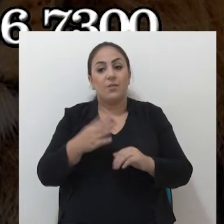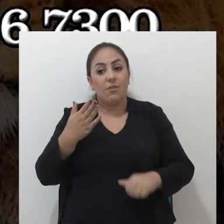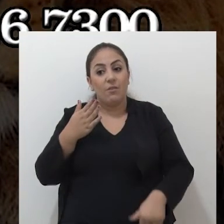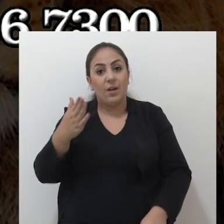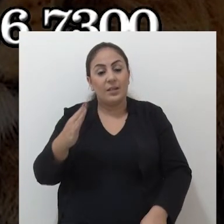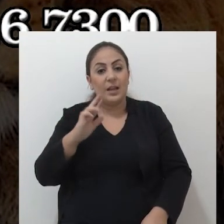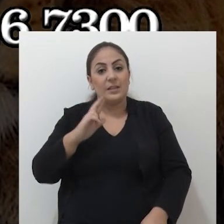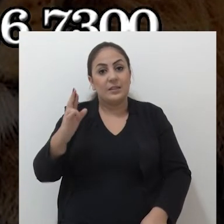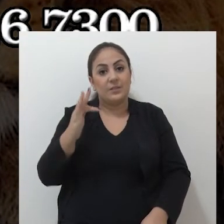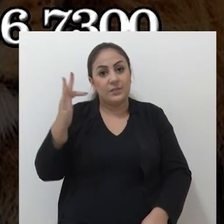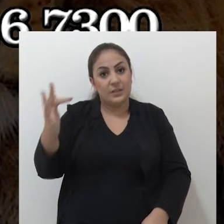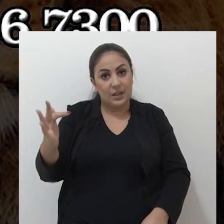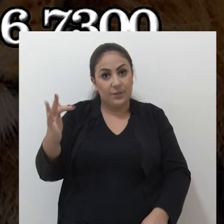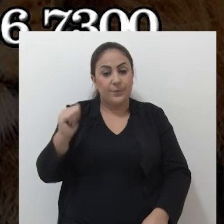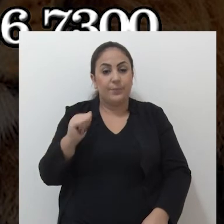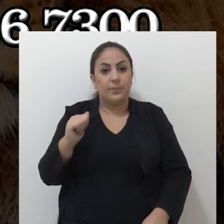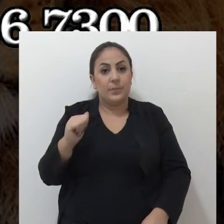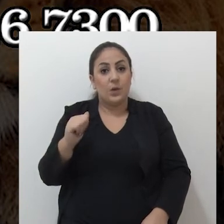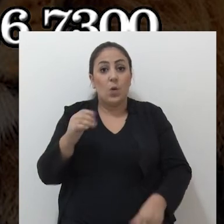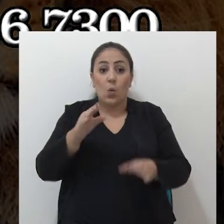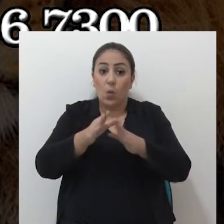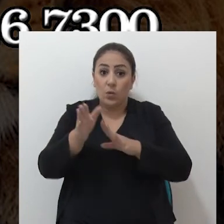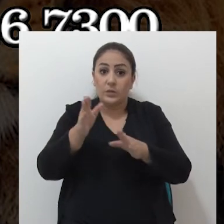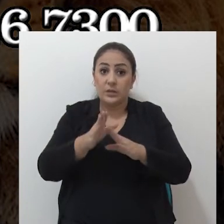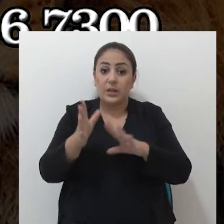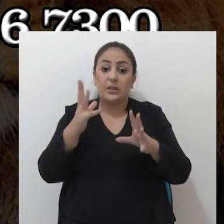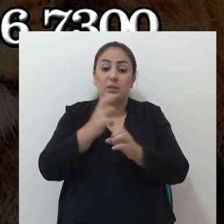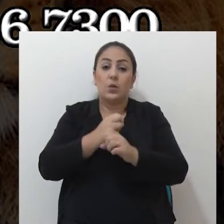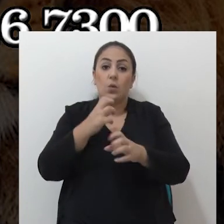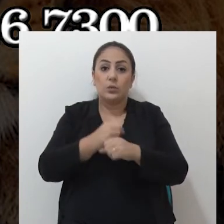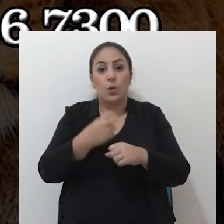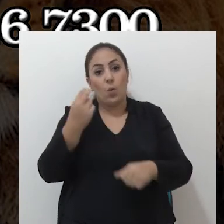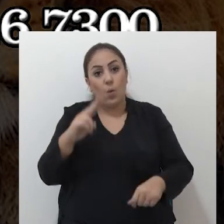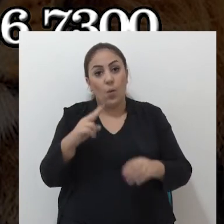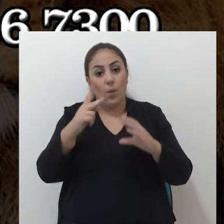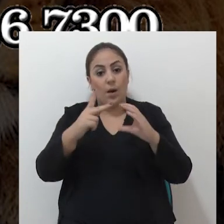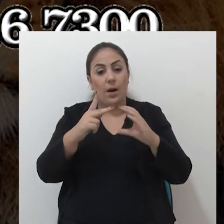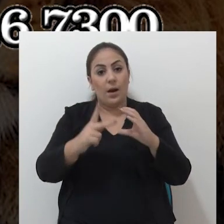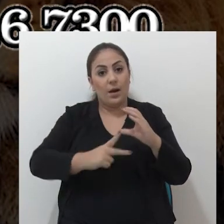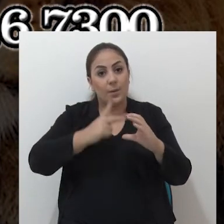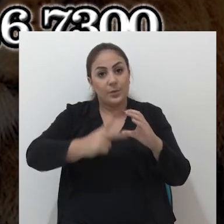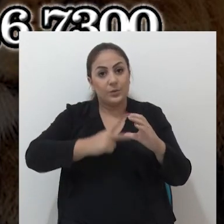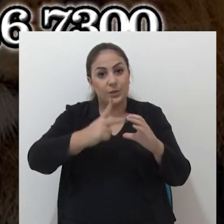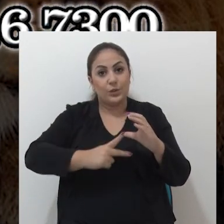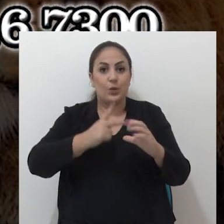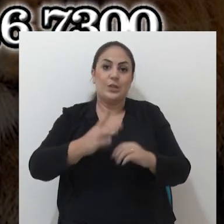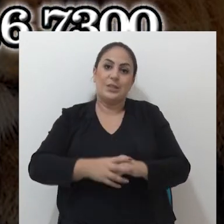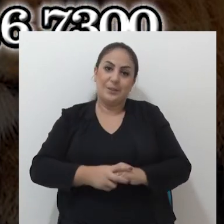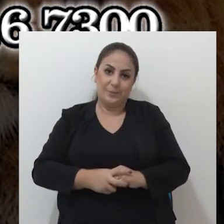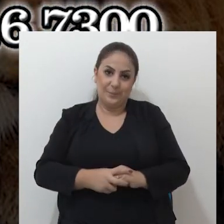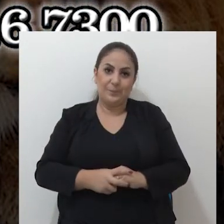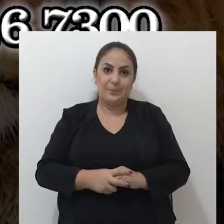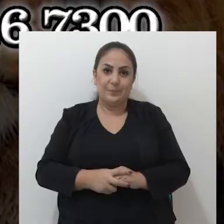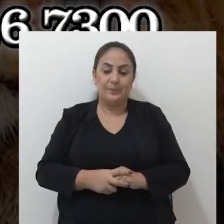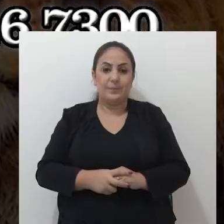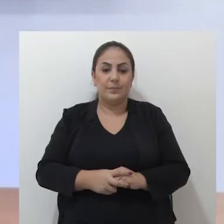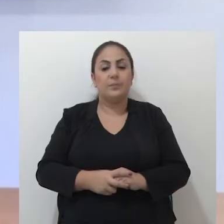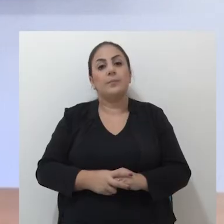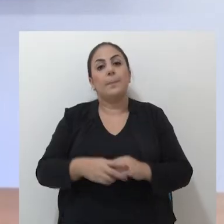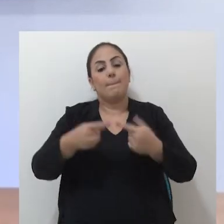informações, procure a Receita Federal, o Conselho de Contadores ou a Câmara de Vereadores.